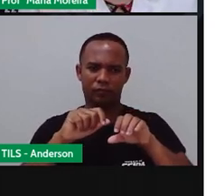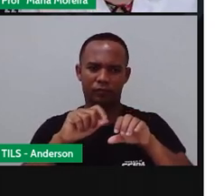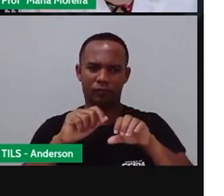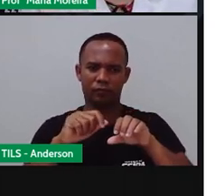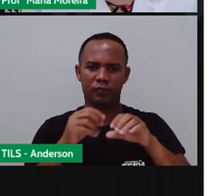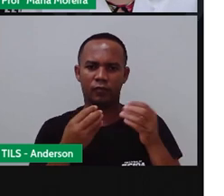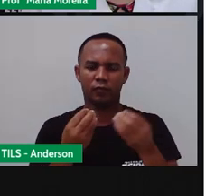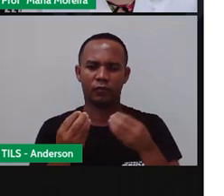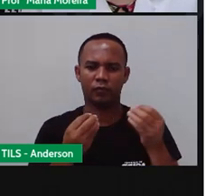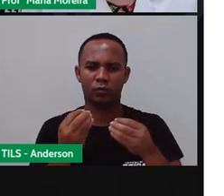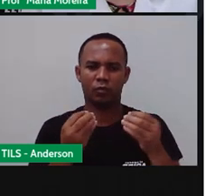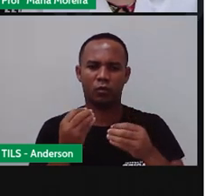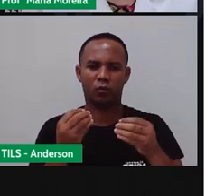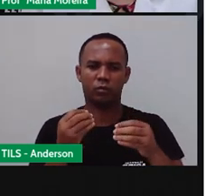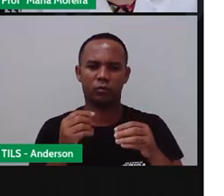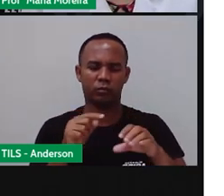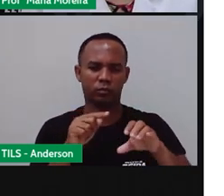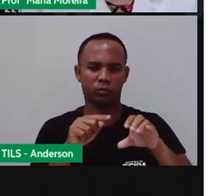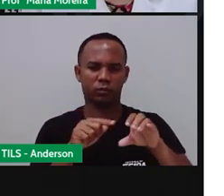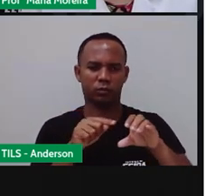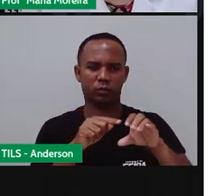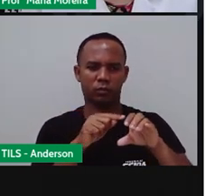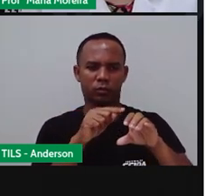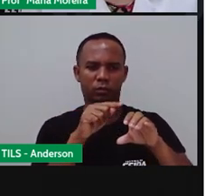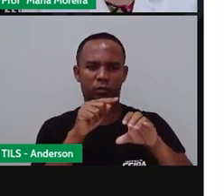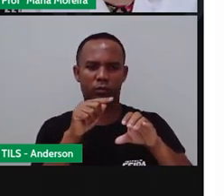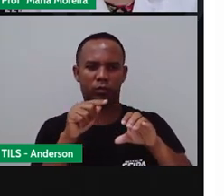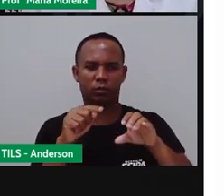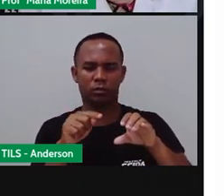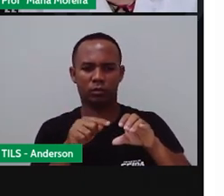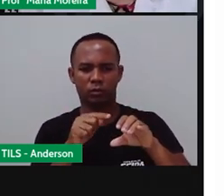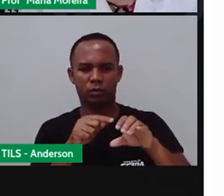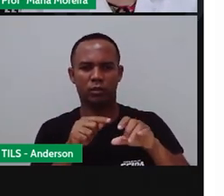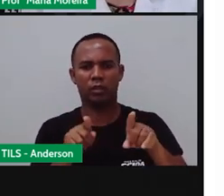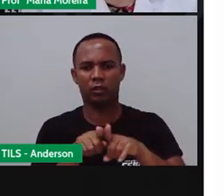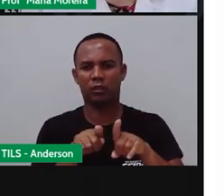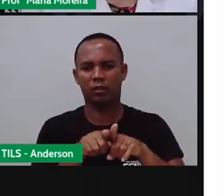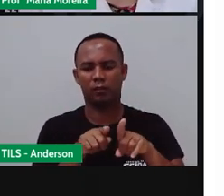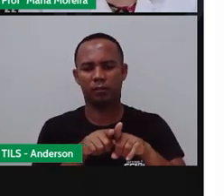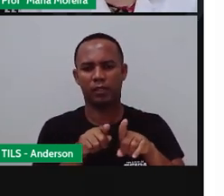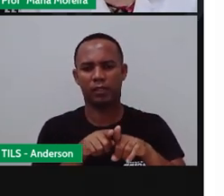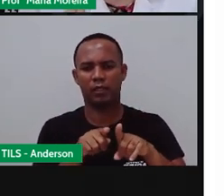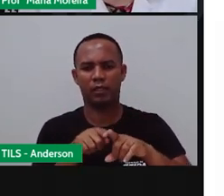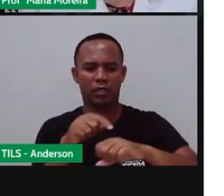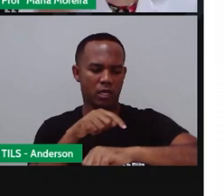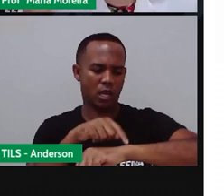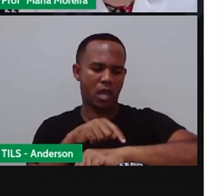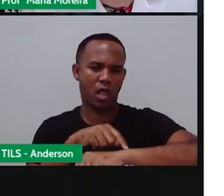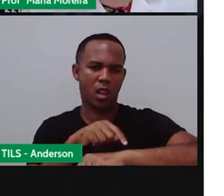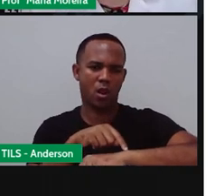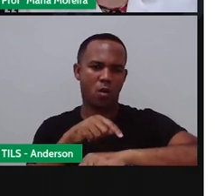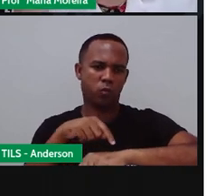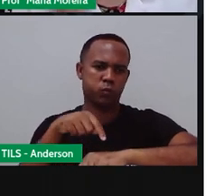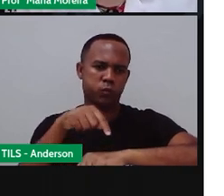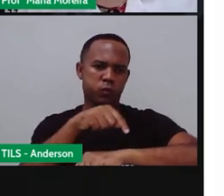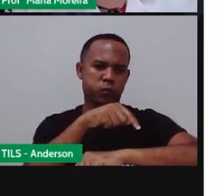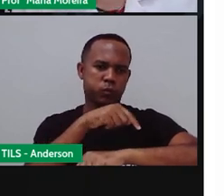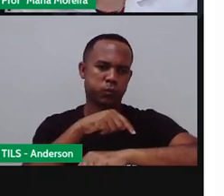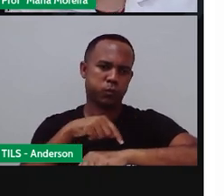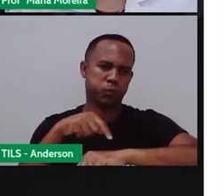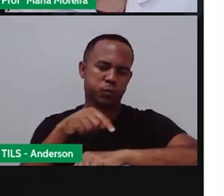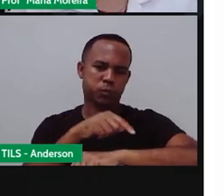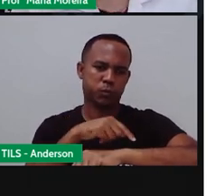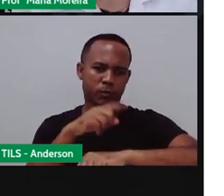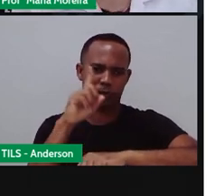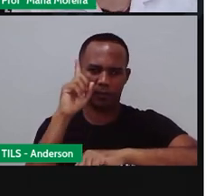constituído por um indicador e por um complexo mecanismo para abadalar. Ou seja, era um relógio absurdamente complexo, difícil